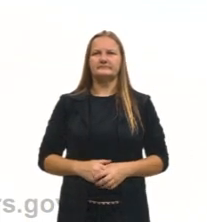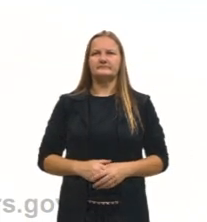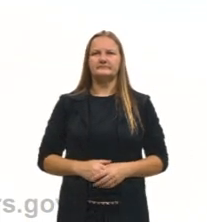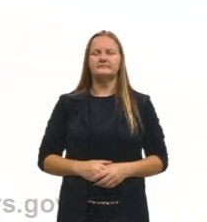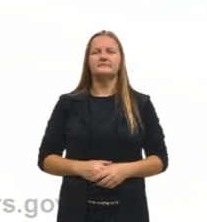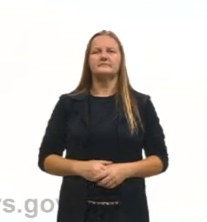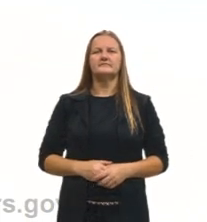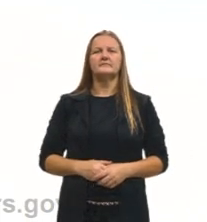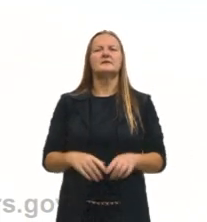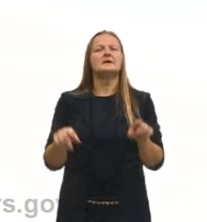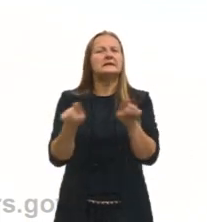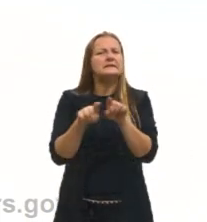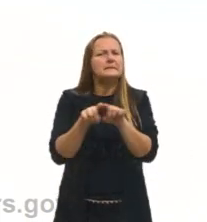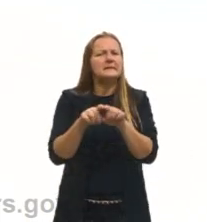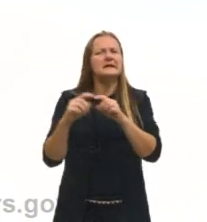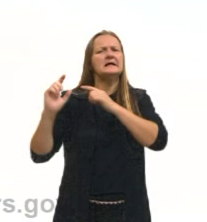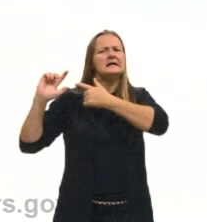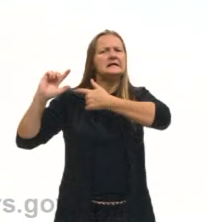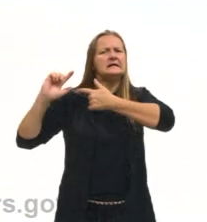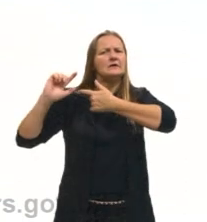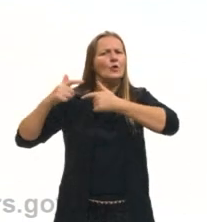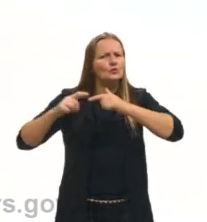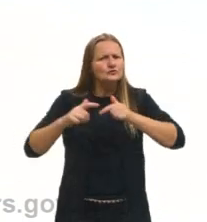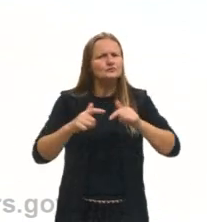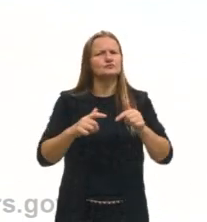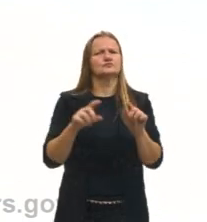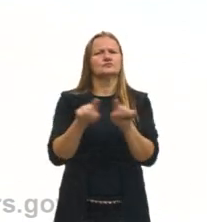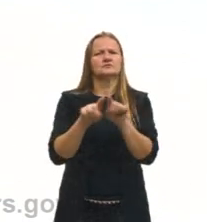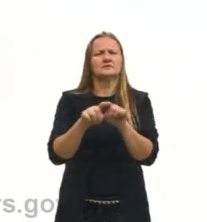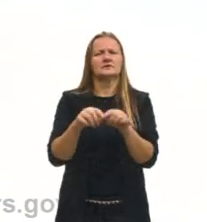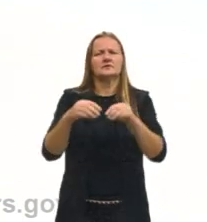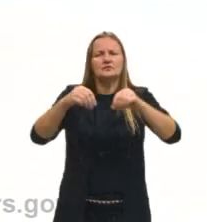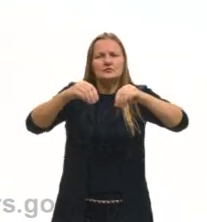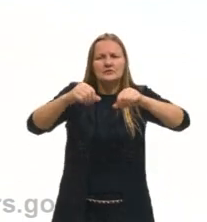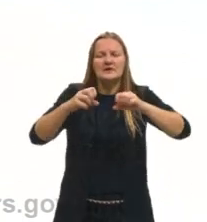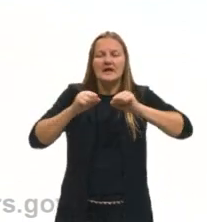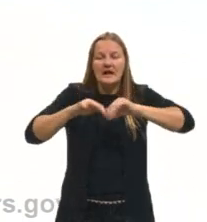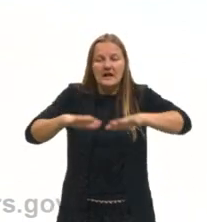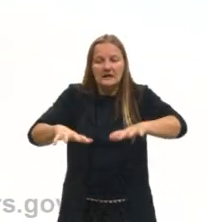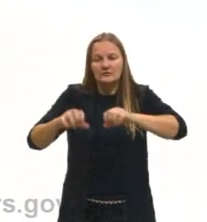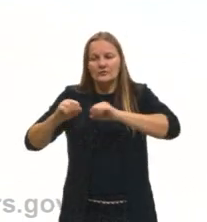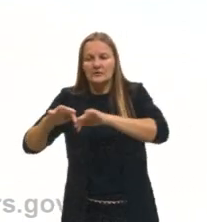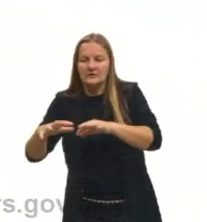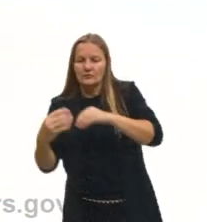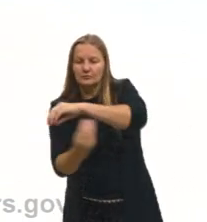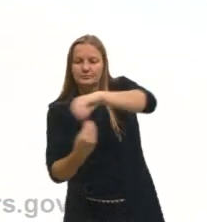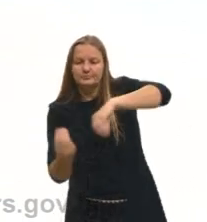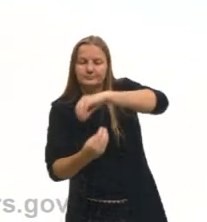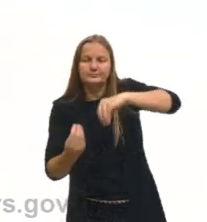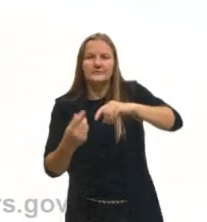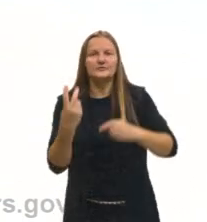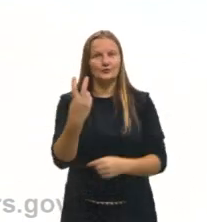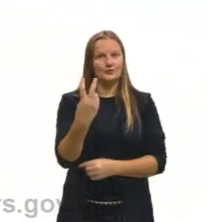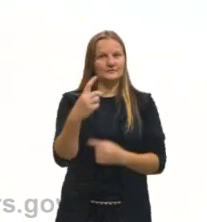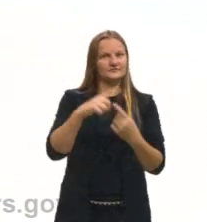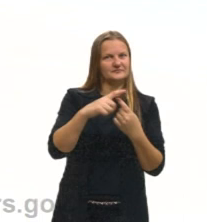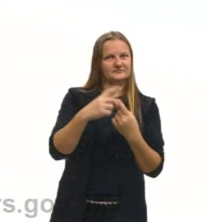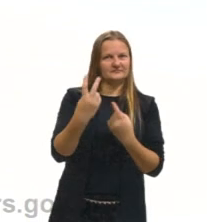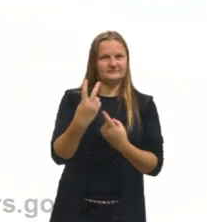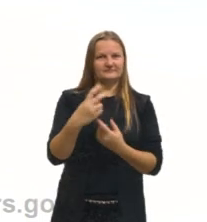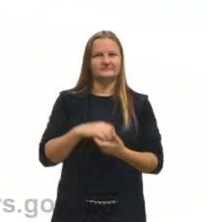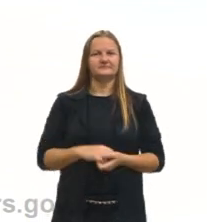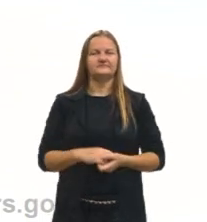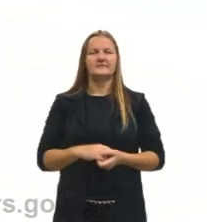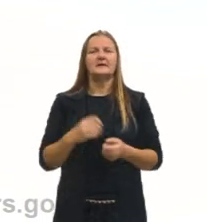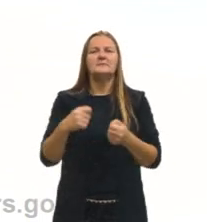Já a destilação fracionada, é quando eu tenho duas substâncias líquidas. Eu tenho uma mistura de duas substâncias líquidas, então eu